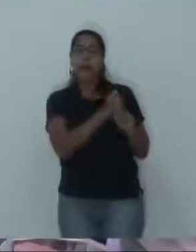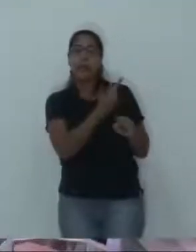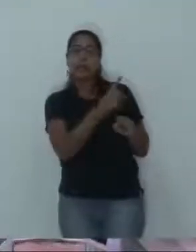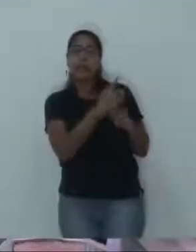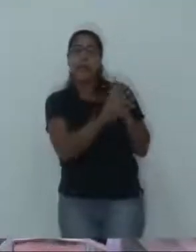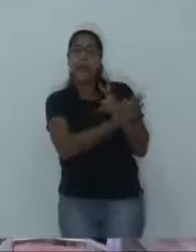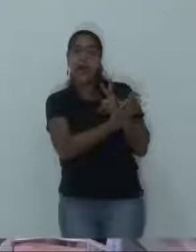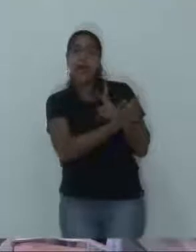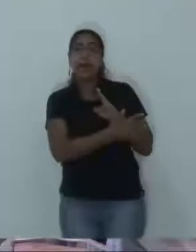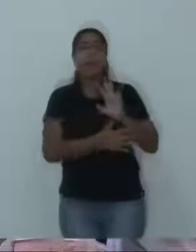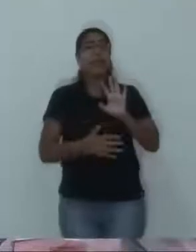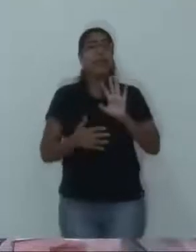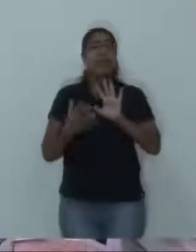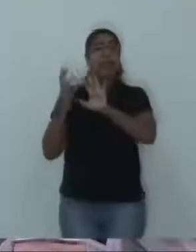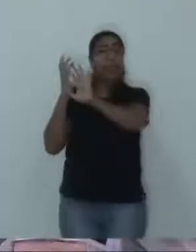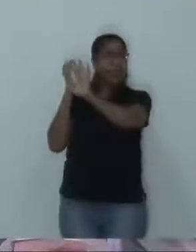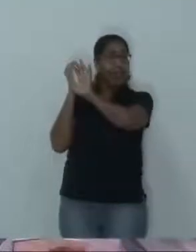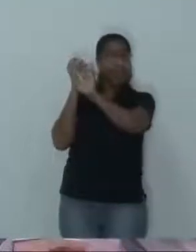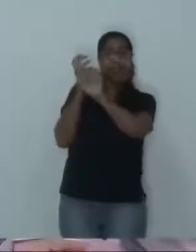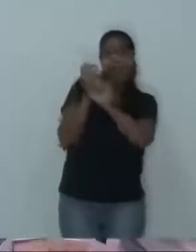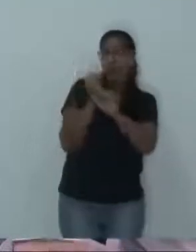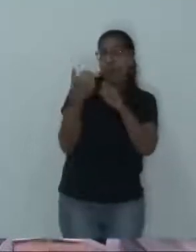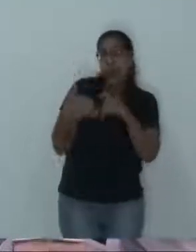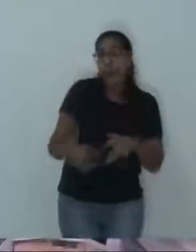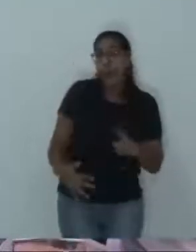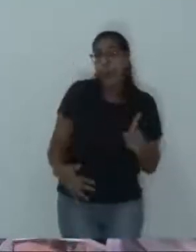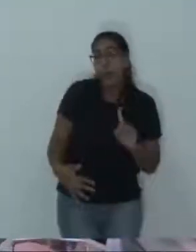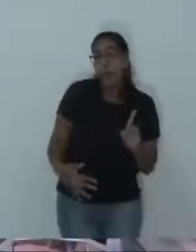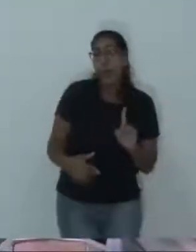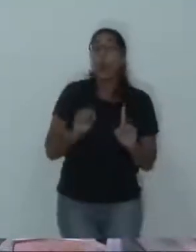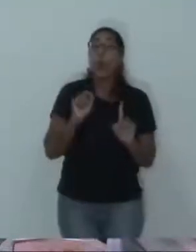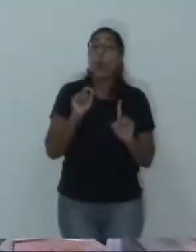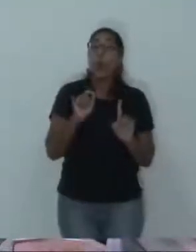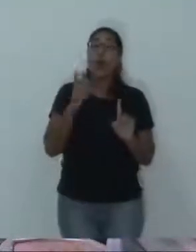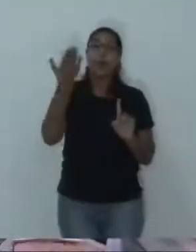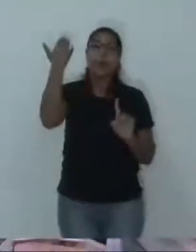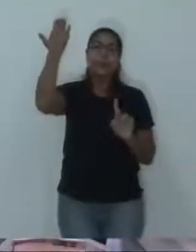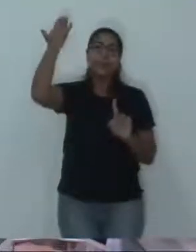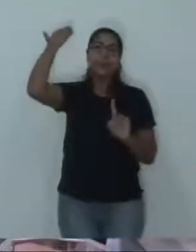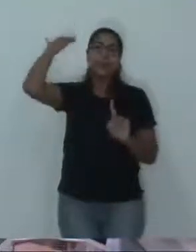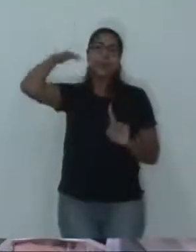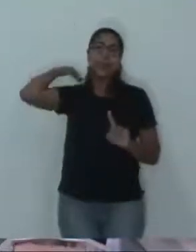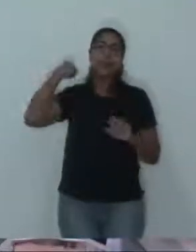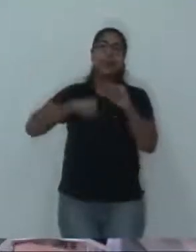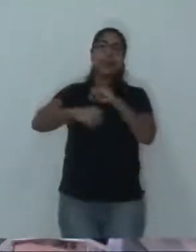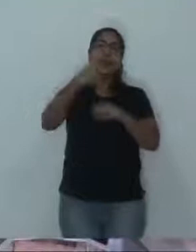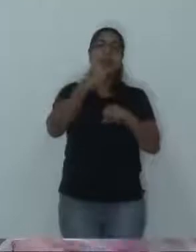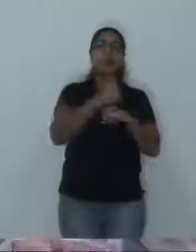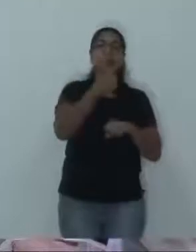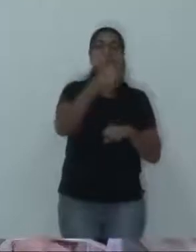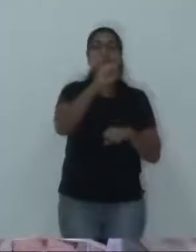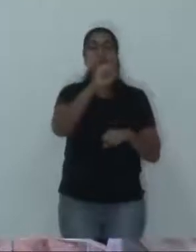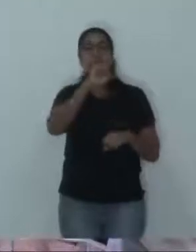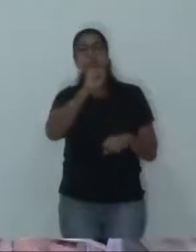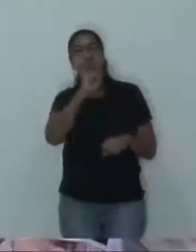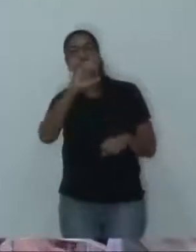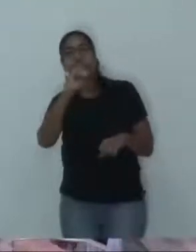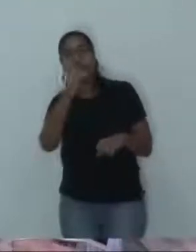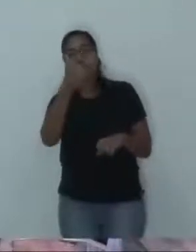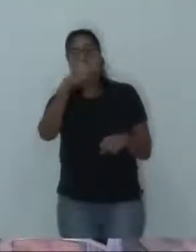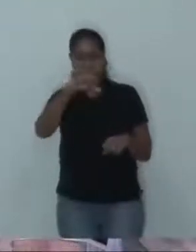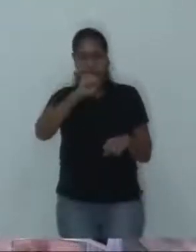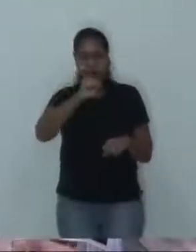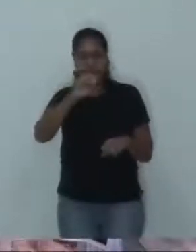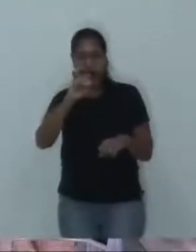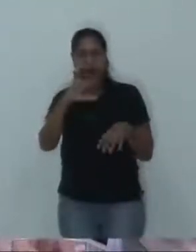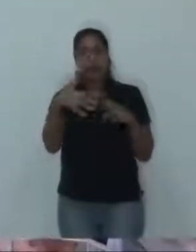falar de todo o histórico disso, que eram algumas gratificações da década de 80 e 90 que eram registradas. Na época ainda,